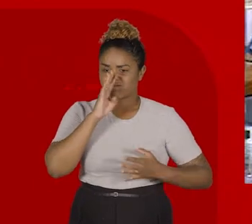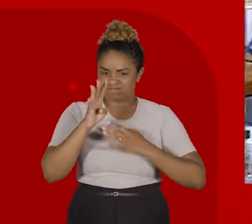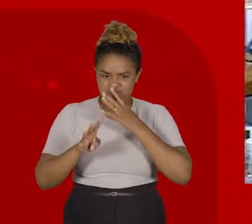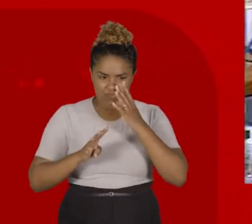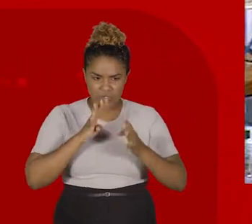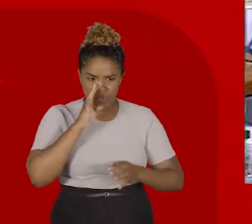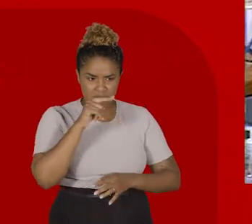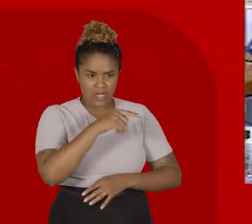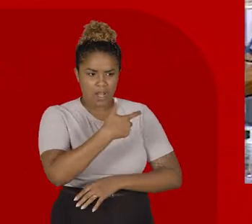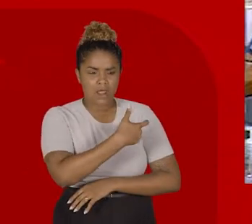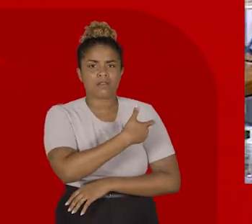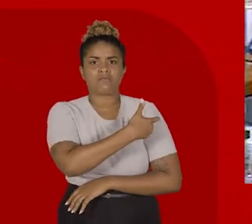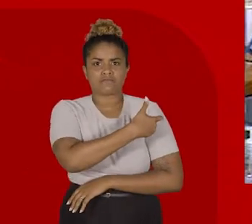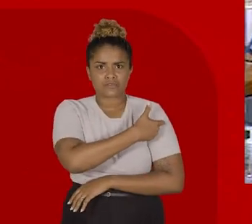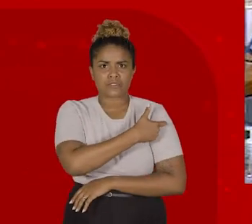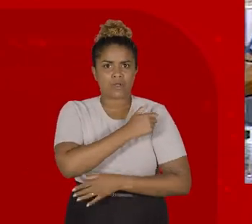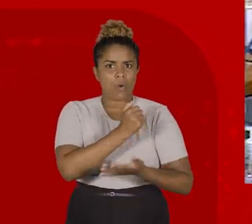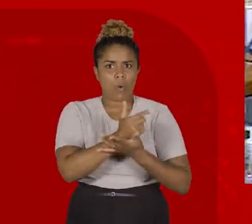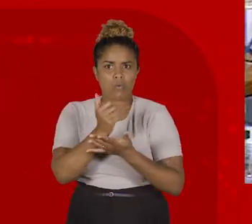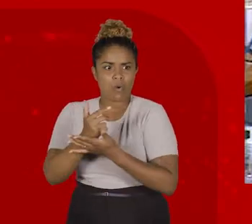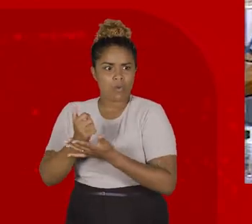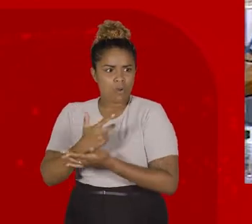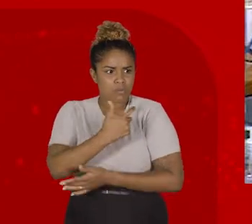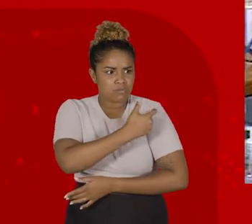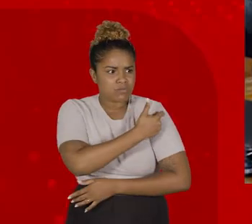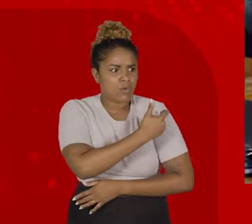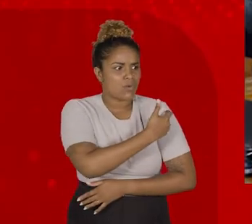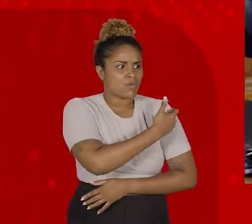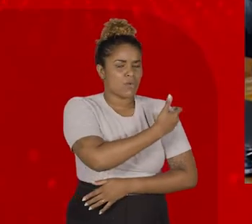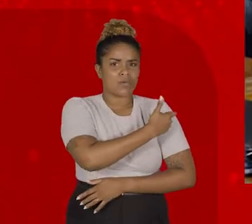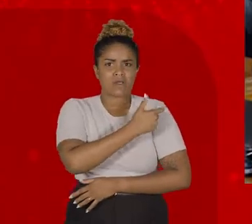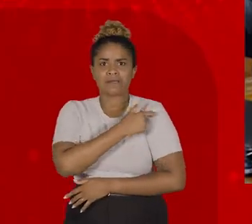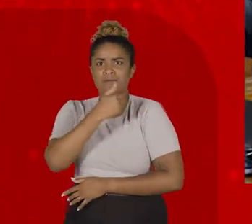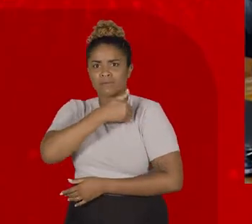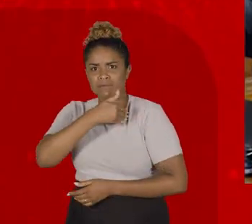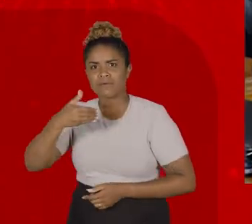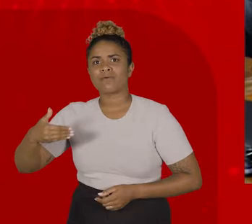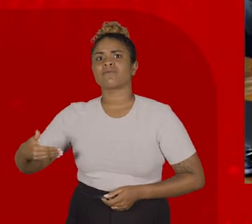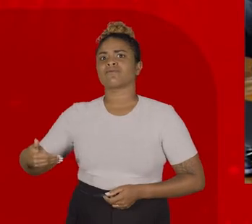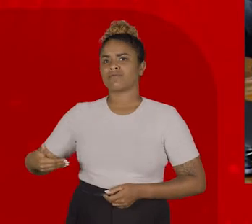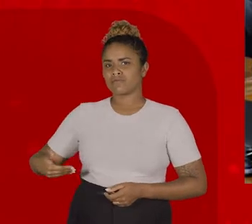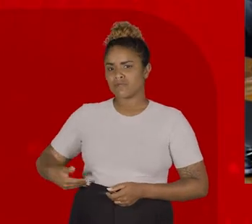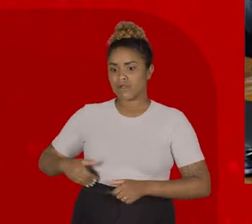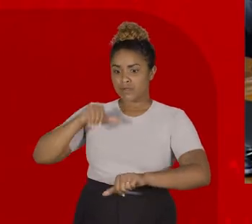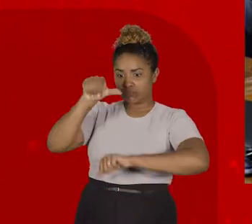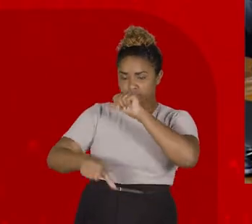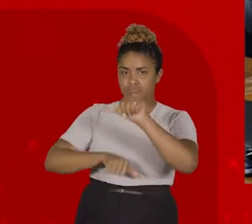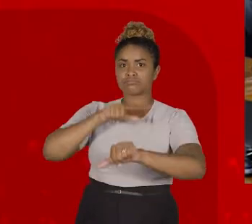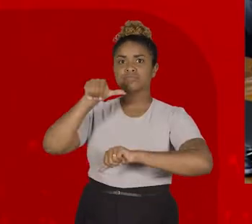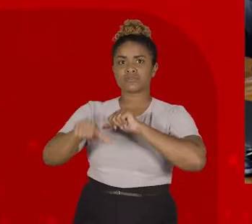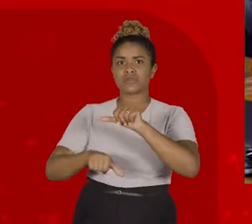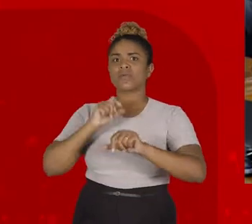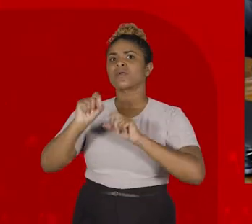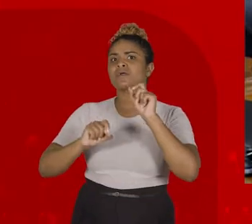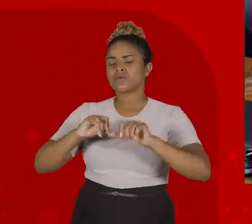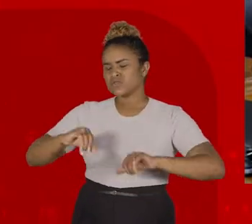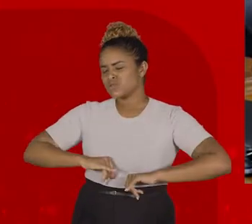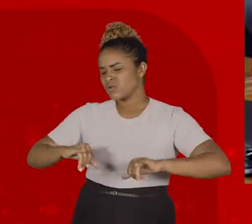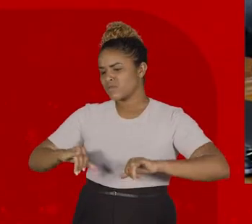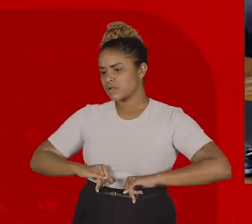Na compra de vacinas, tudo é uma picaretagem. É um governo que transforma a dor